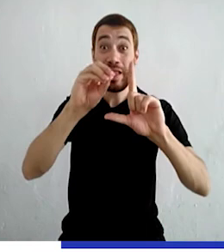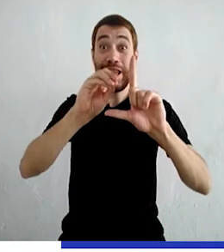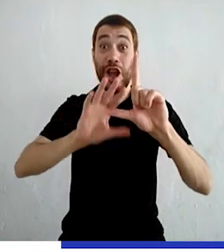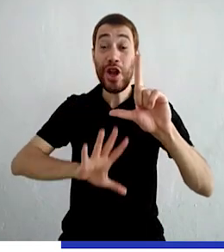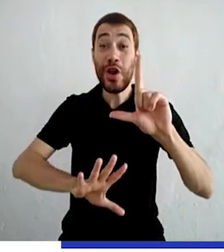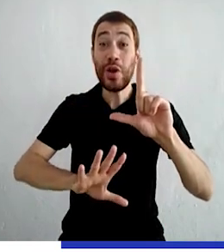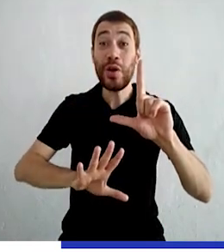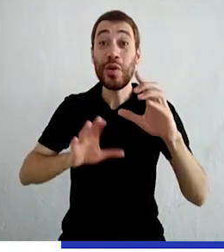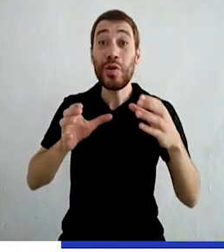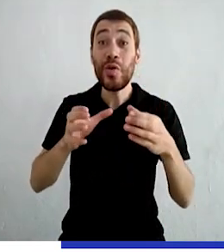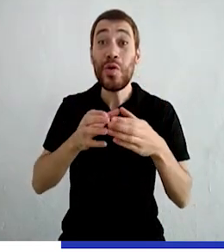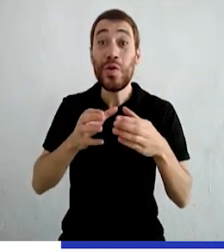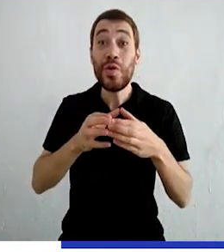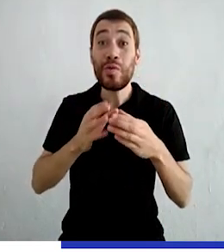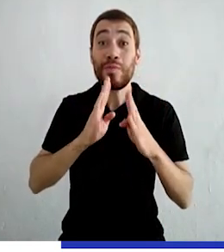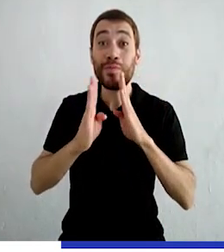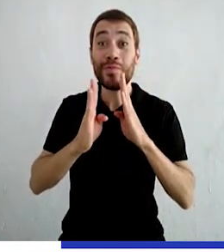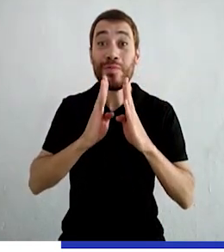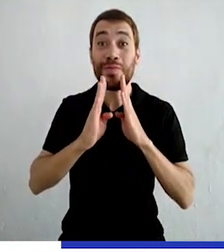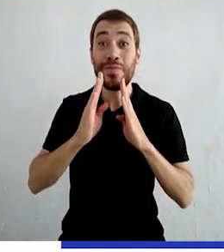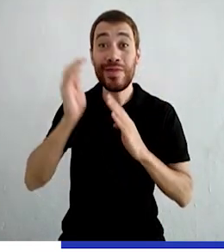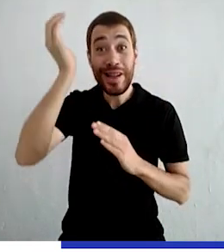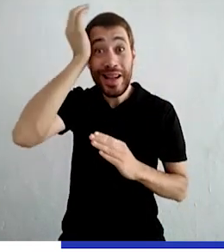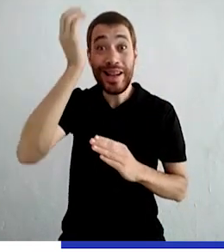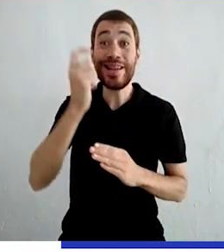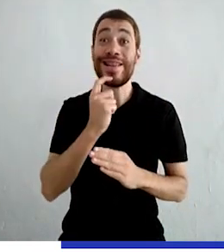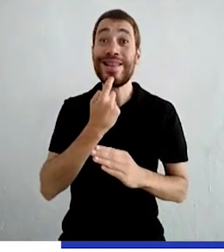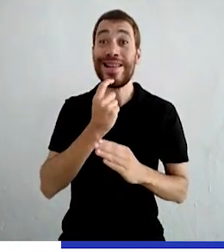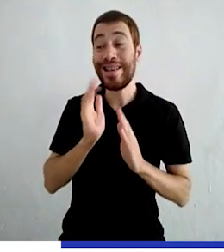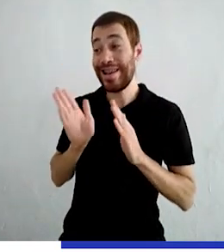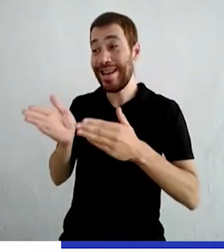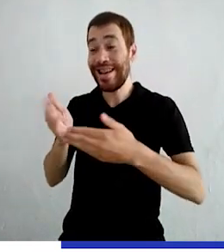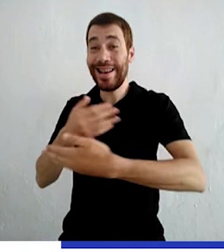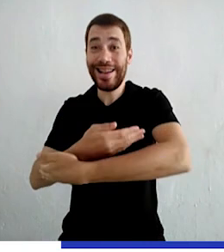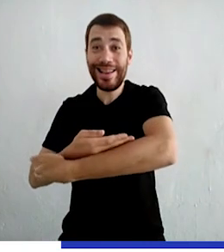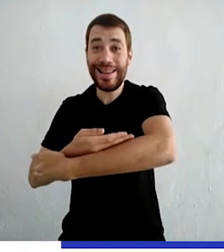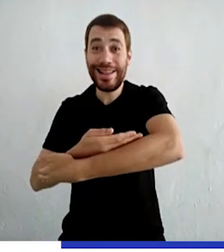postem lá no grupo do Facebook do Sesc Campinas para bebês.